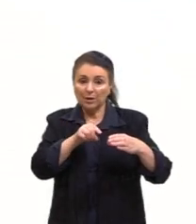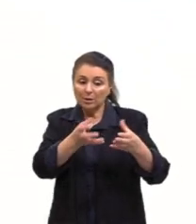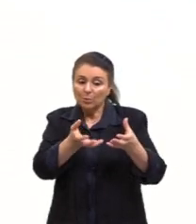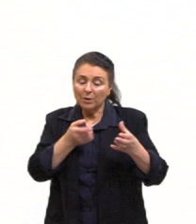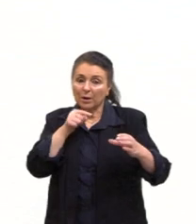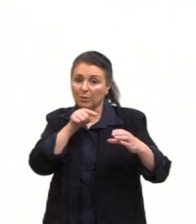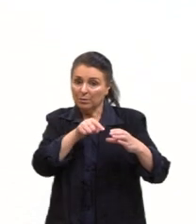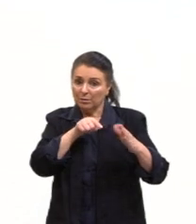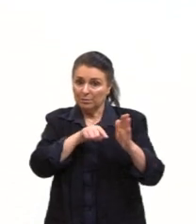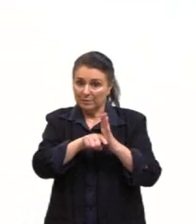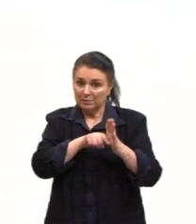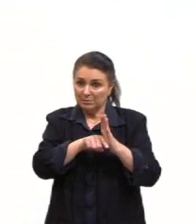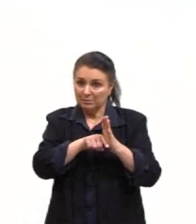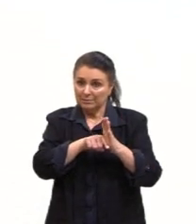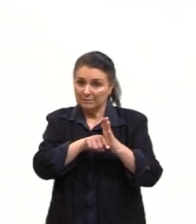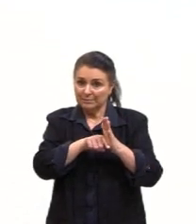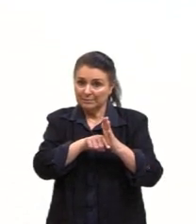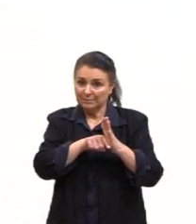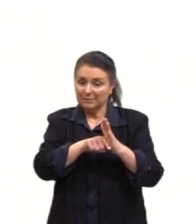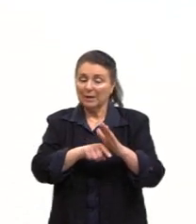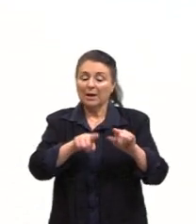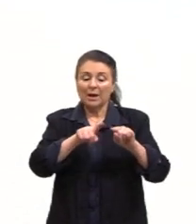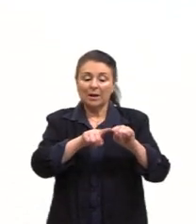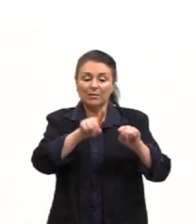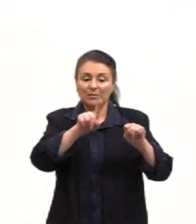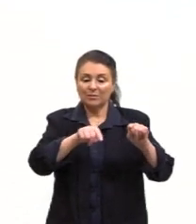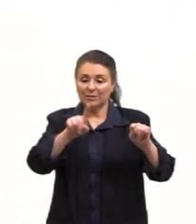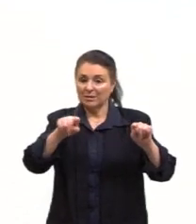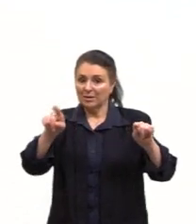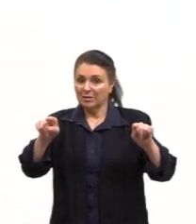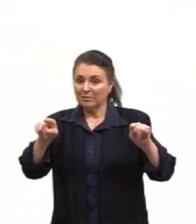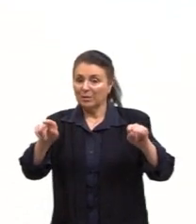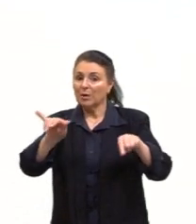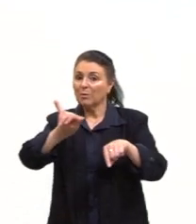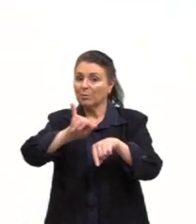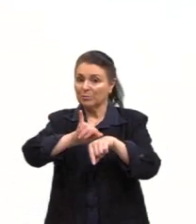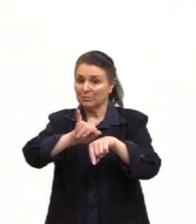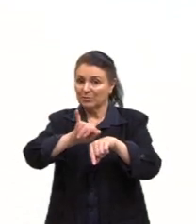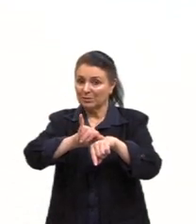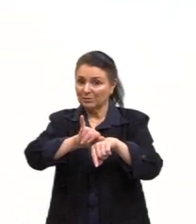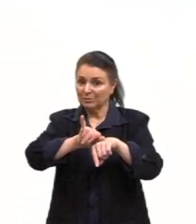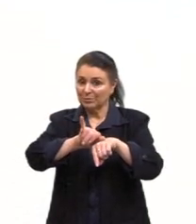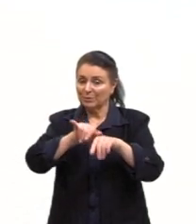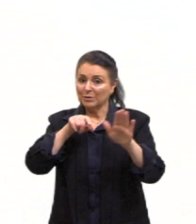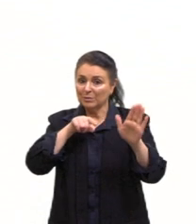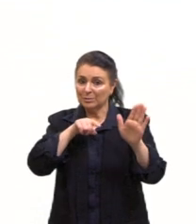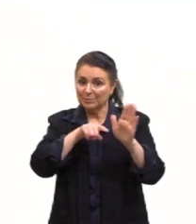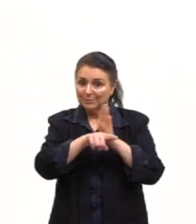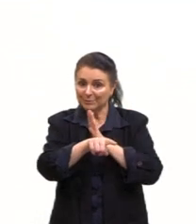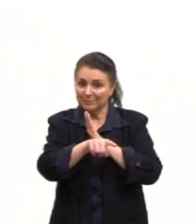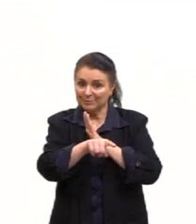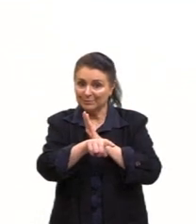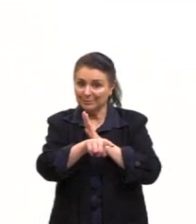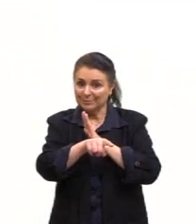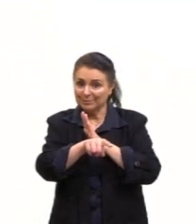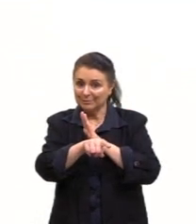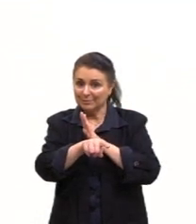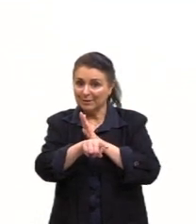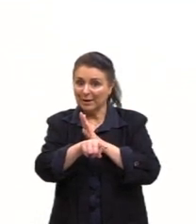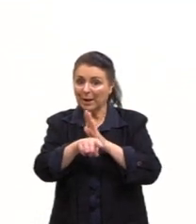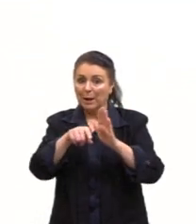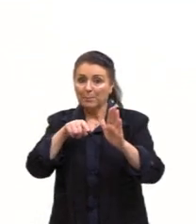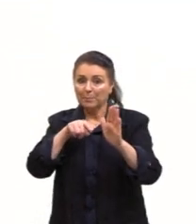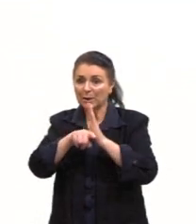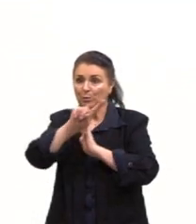quero pesquisar, né. Então, a variável é o objeto de pesquisa, é a pergunta que a nossa pesquisa ali